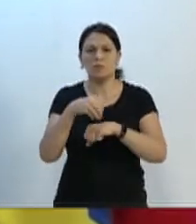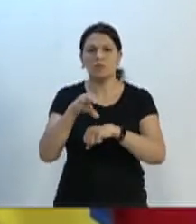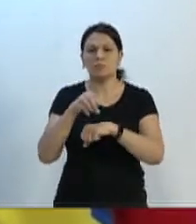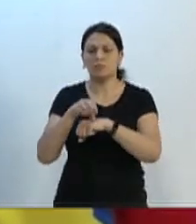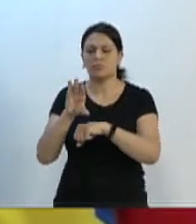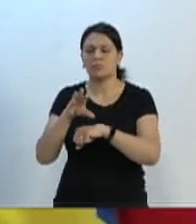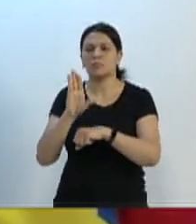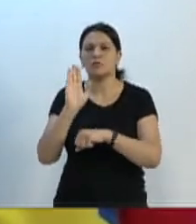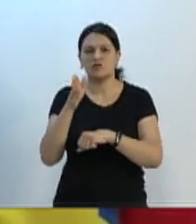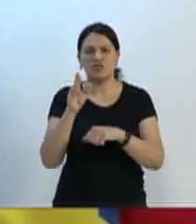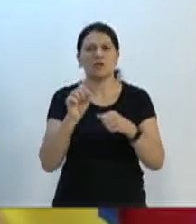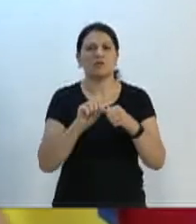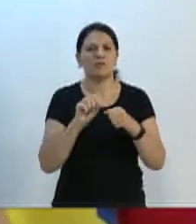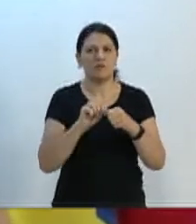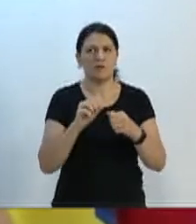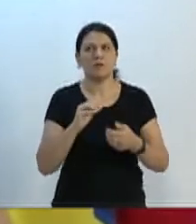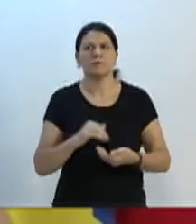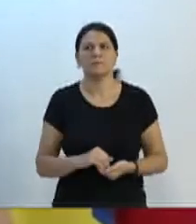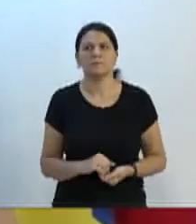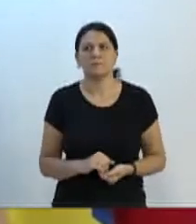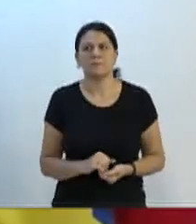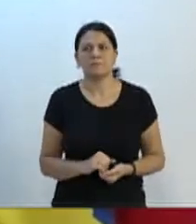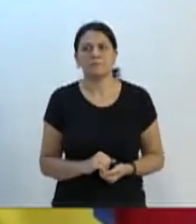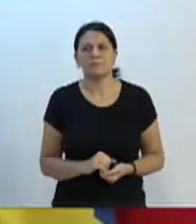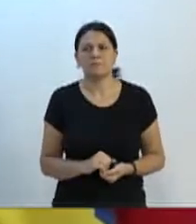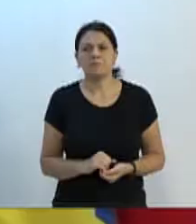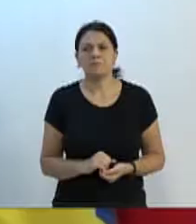Podia colocar as fotos ali, pode ser na sequência.